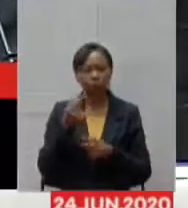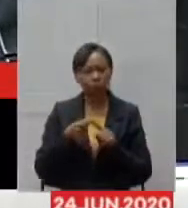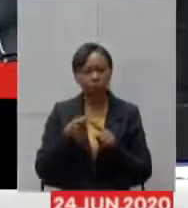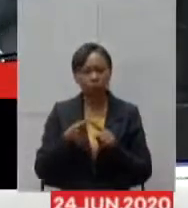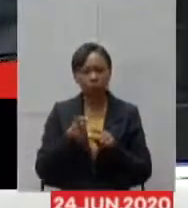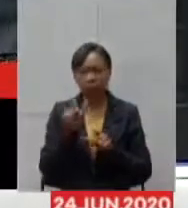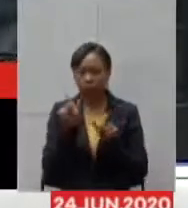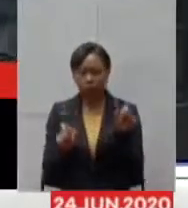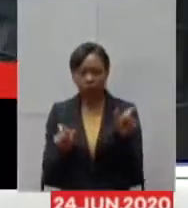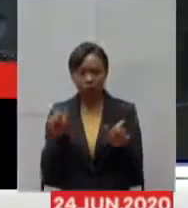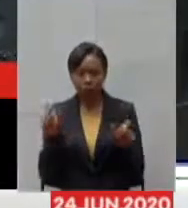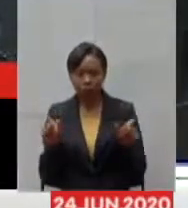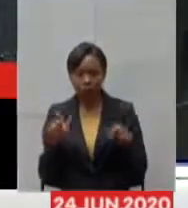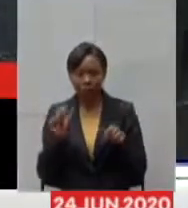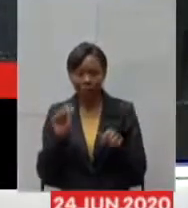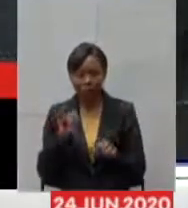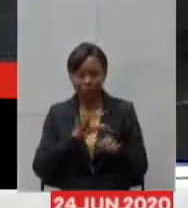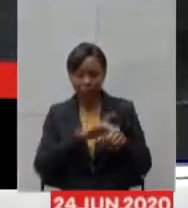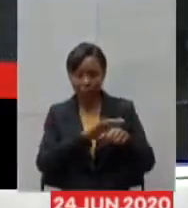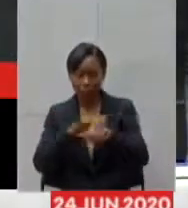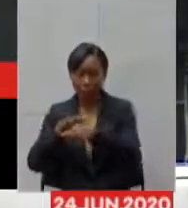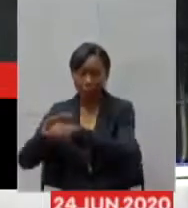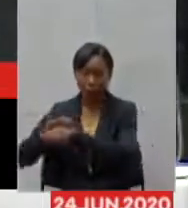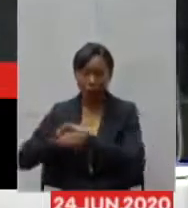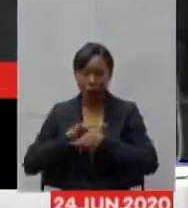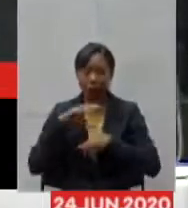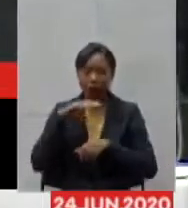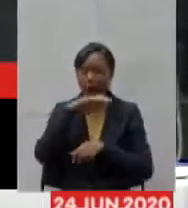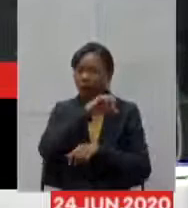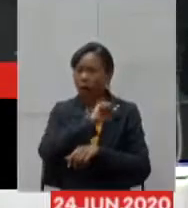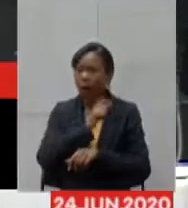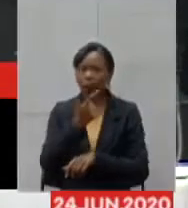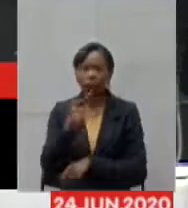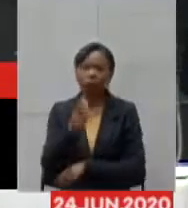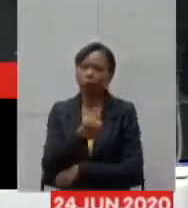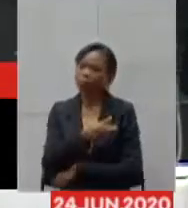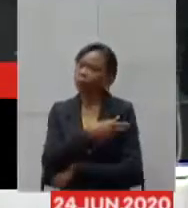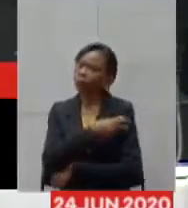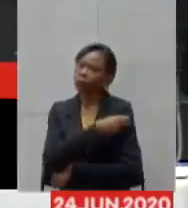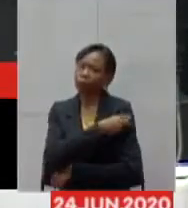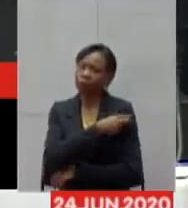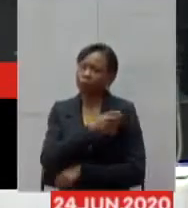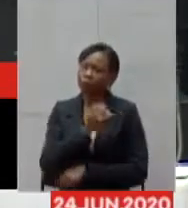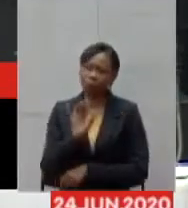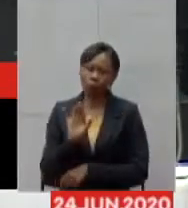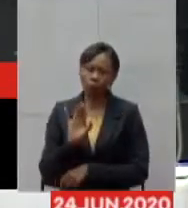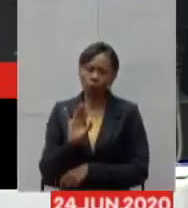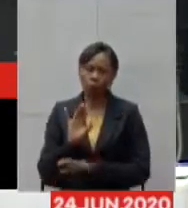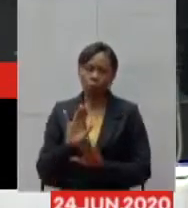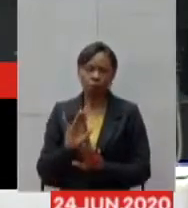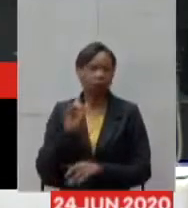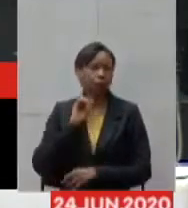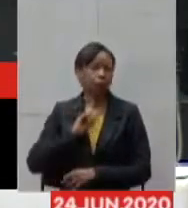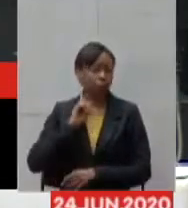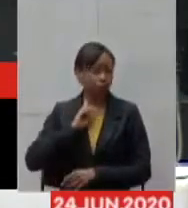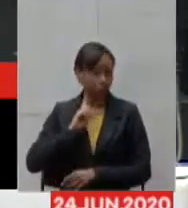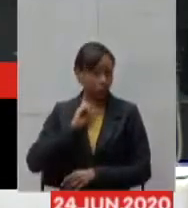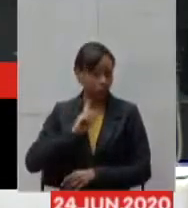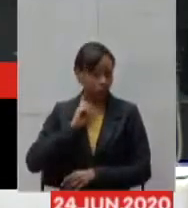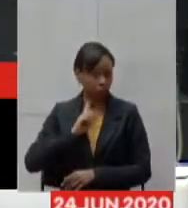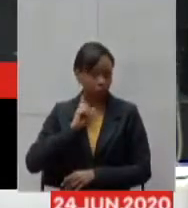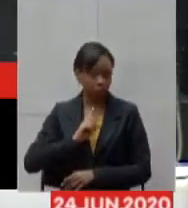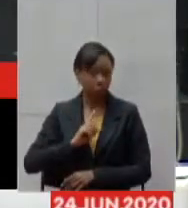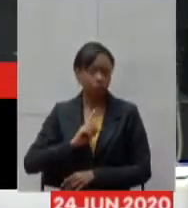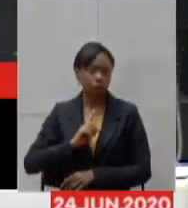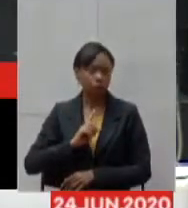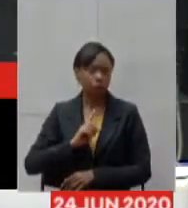vacina e não há imunidade da população. Mas, de qualquer forma, Minas Gerais tem o coeficiente de incidência por unidade da